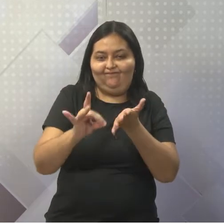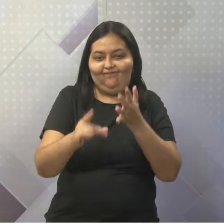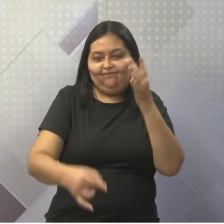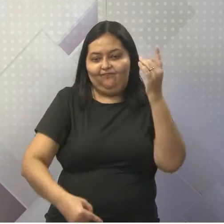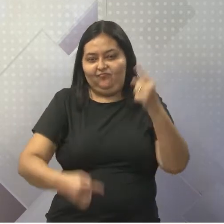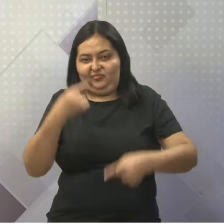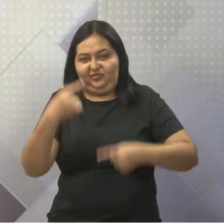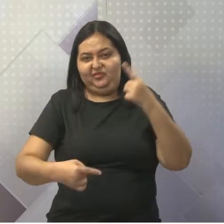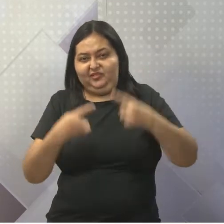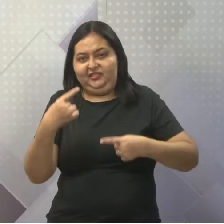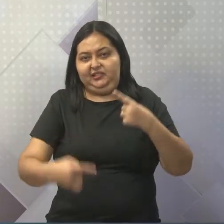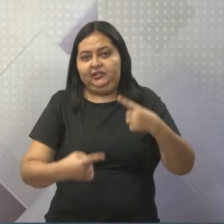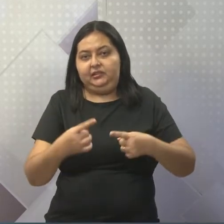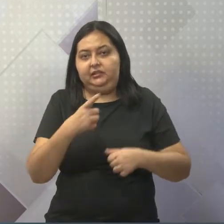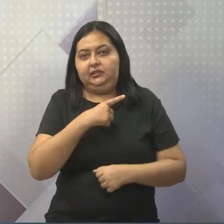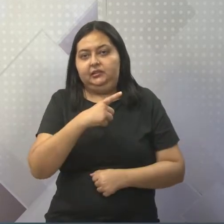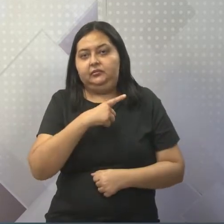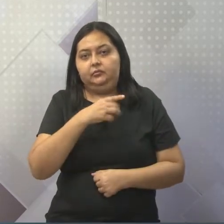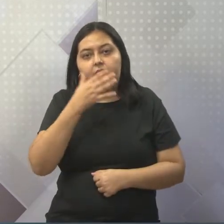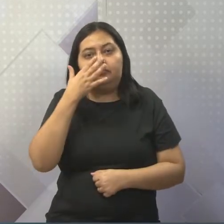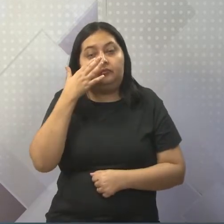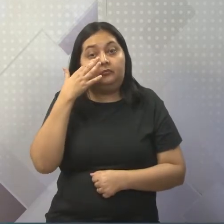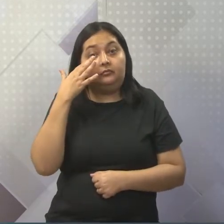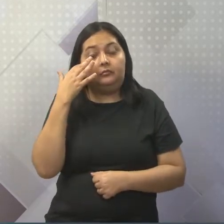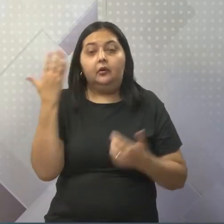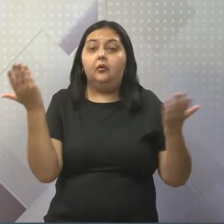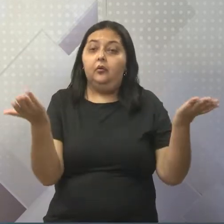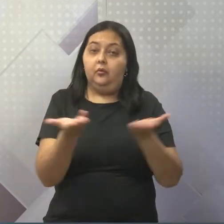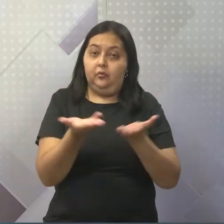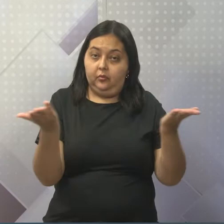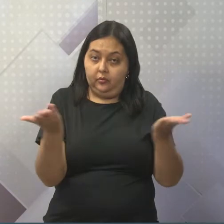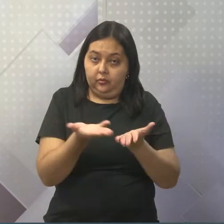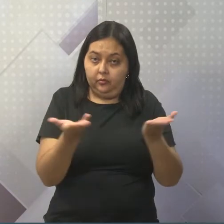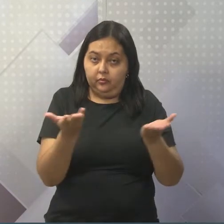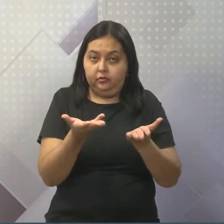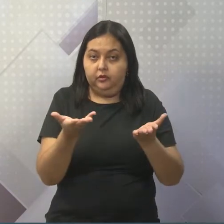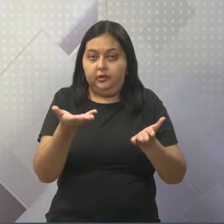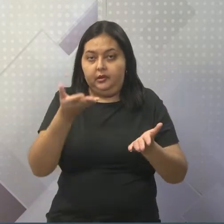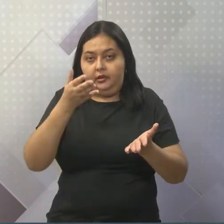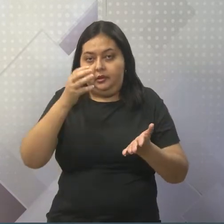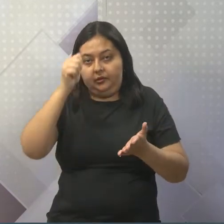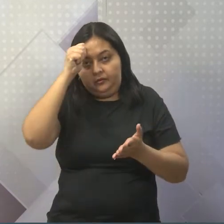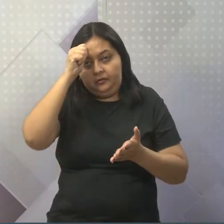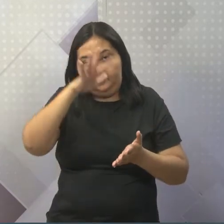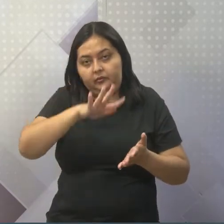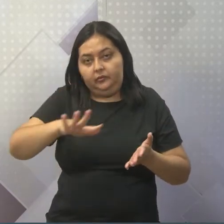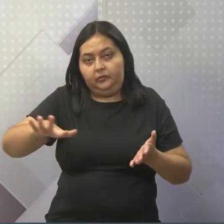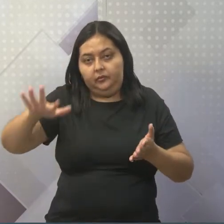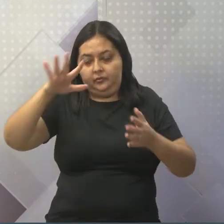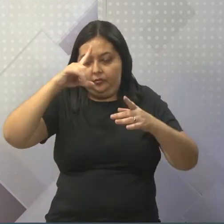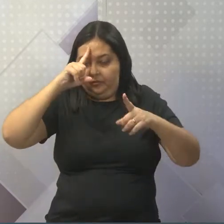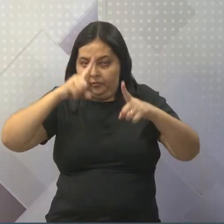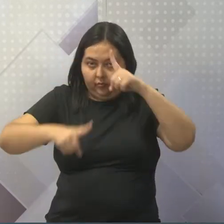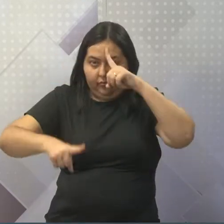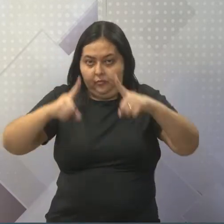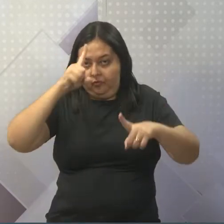confinados no mesmo espaço. Hoje, depois do processo de descolonização da África, nós temos visto fome,